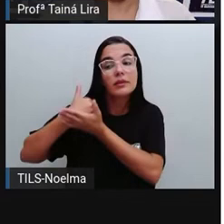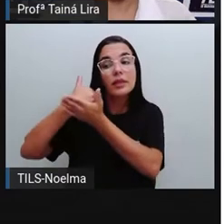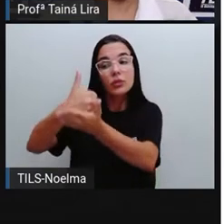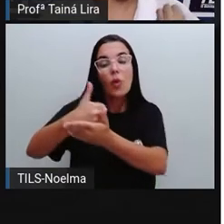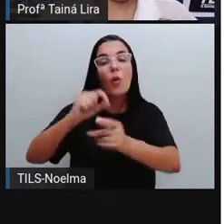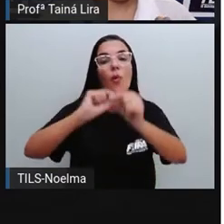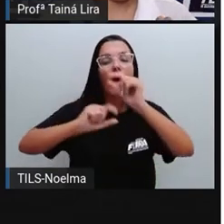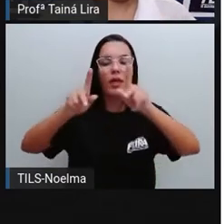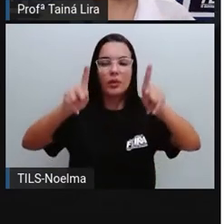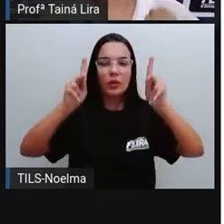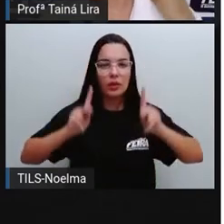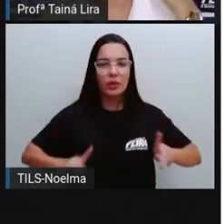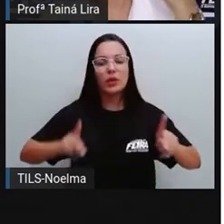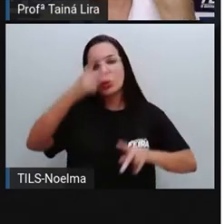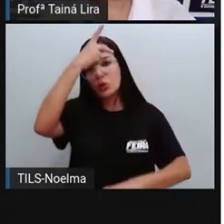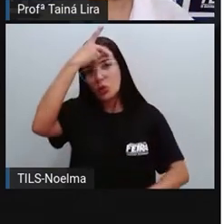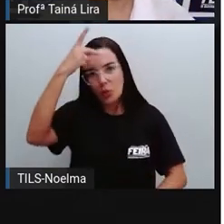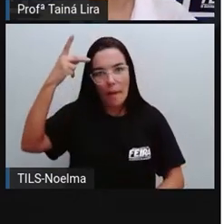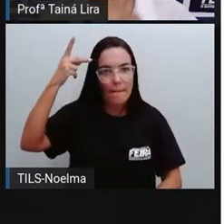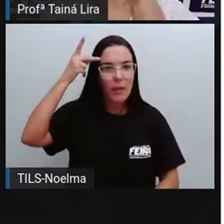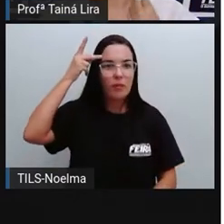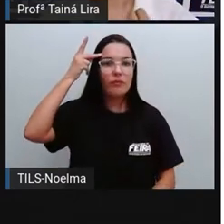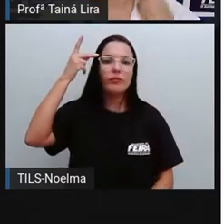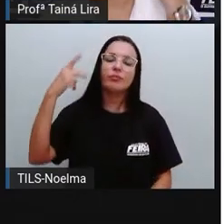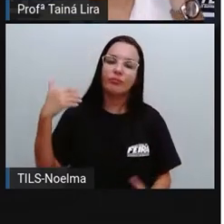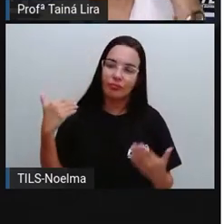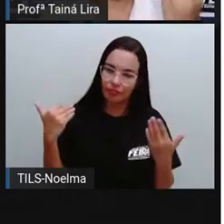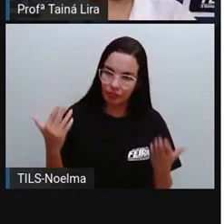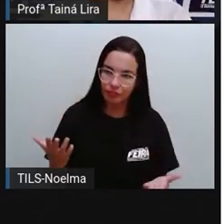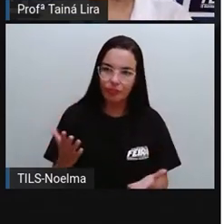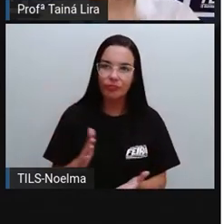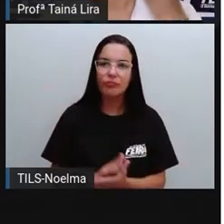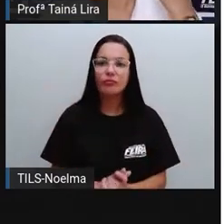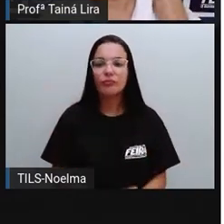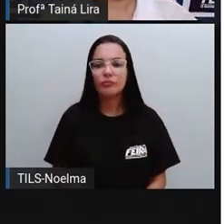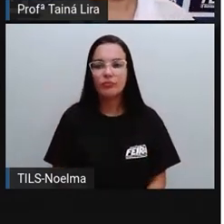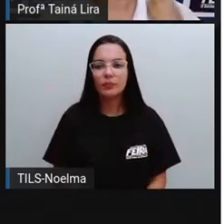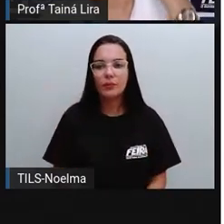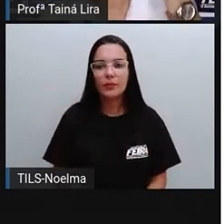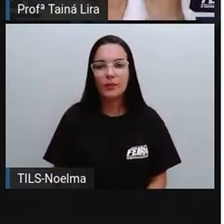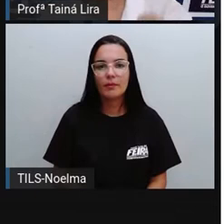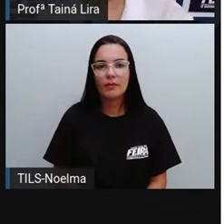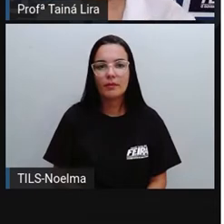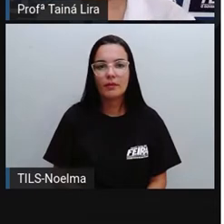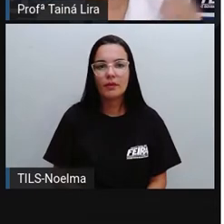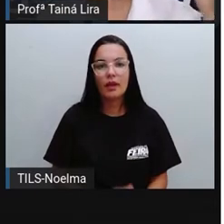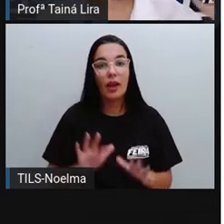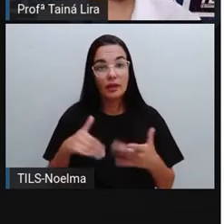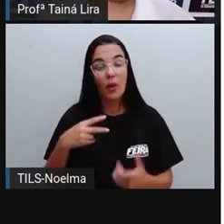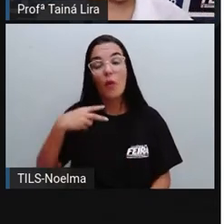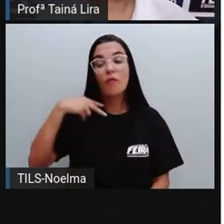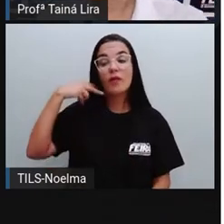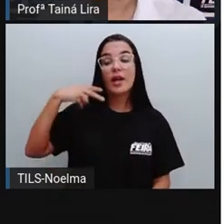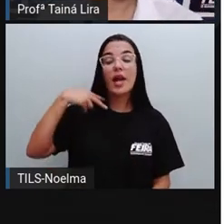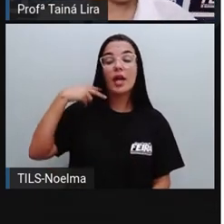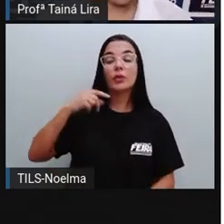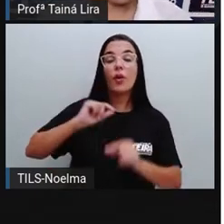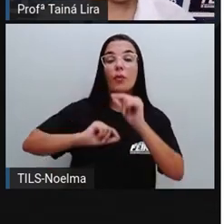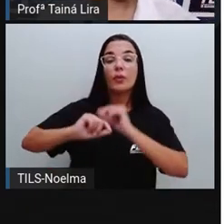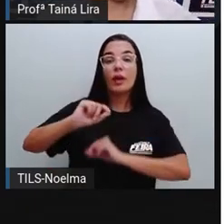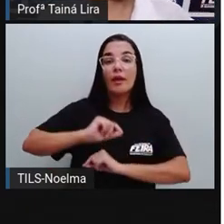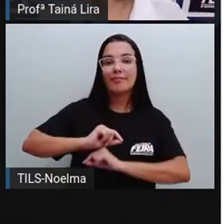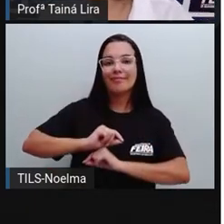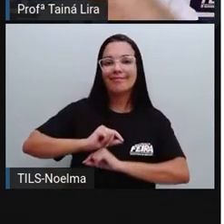povo, tá? Ele está ali levando uma solicitação do povo. Então, o vereador representa o